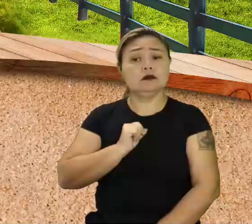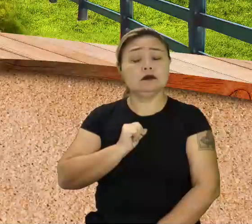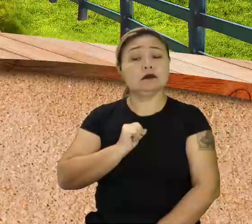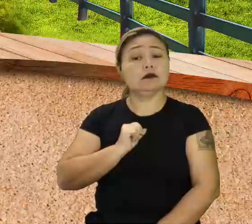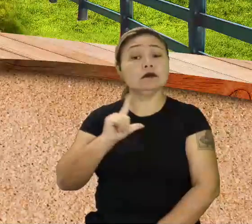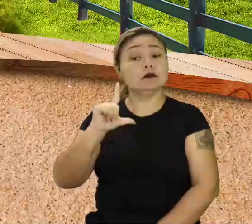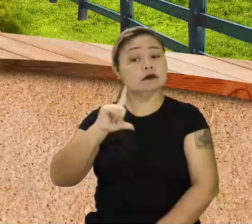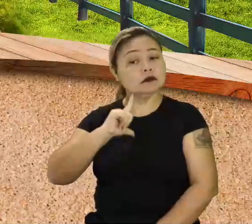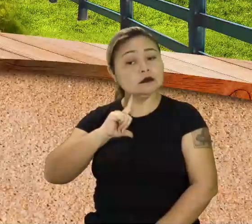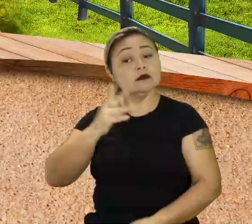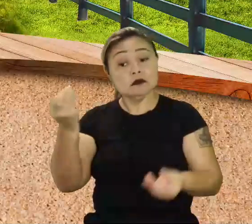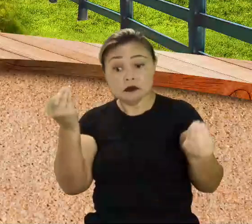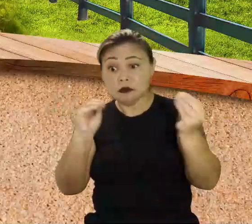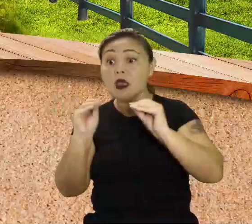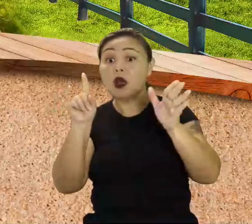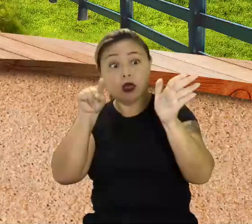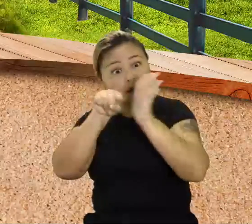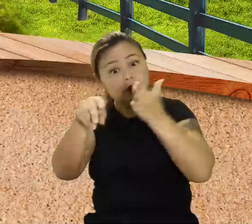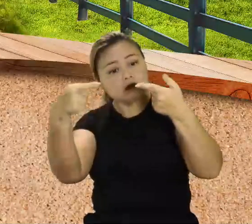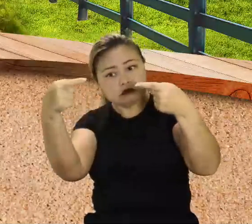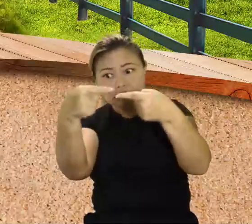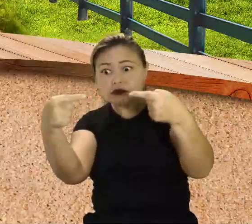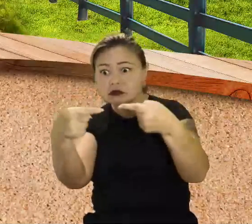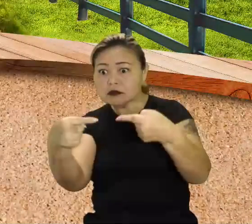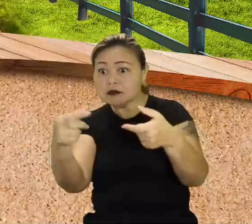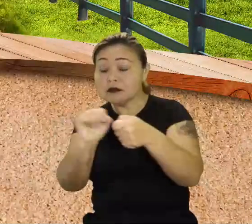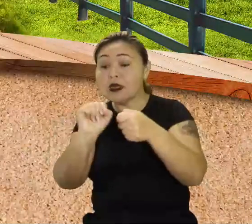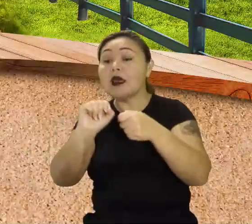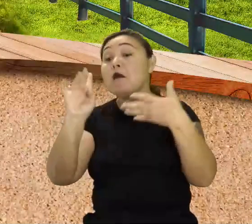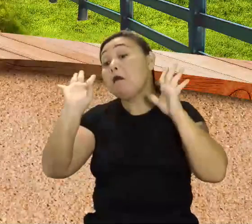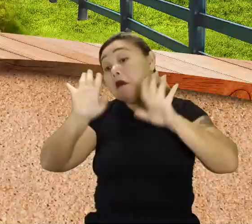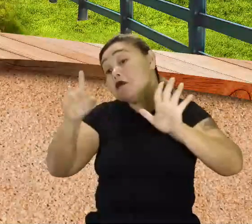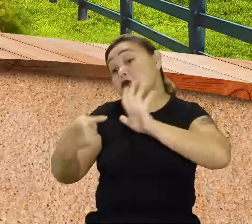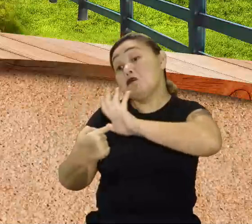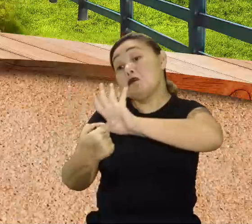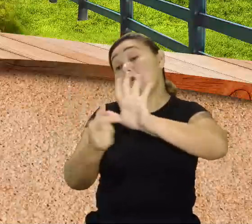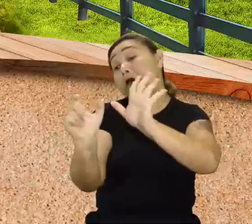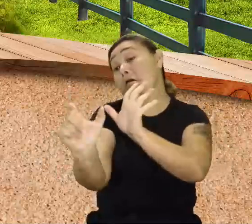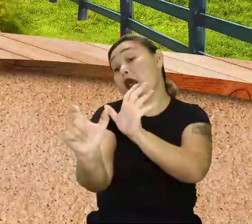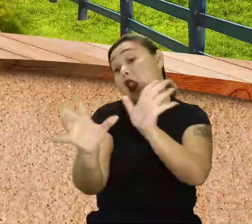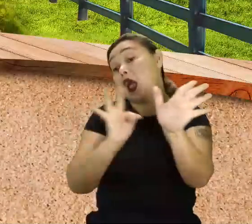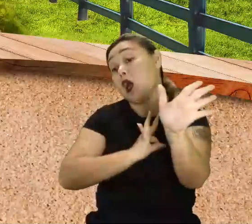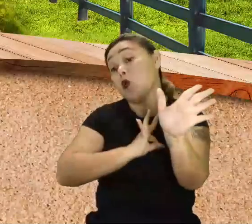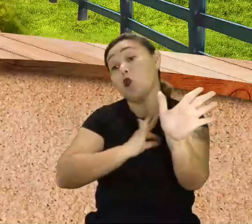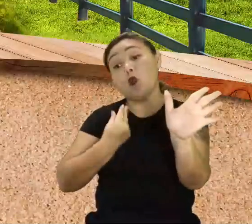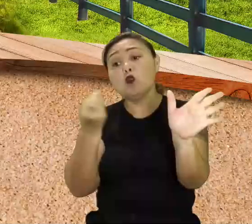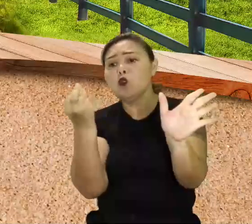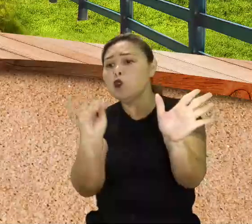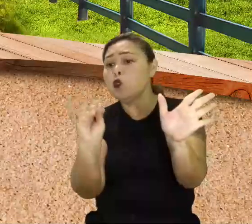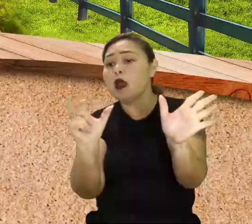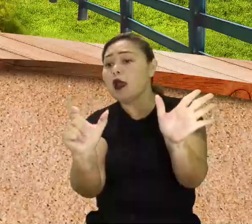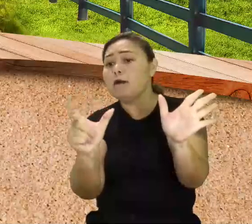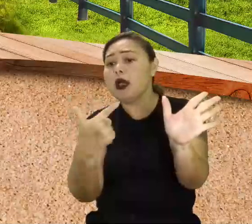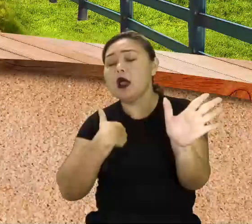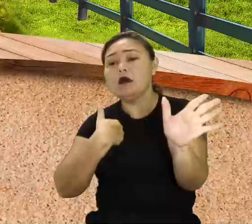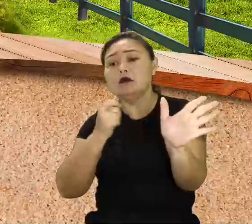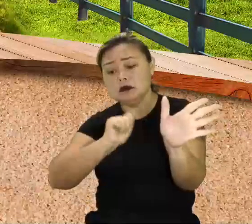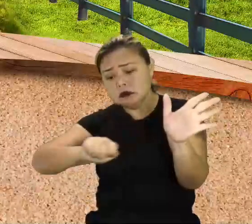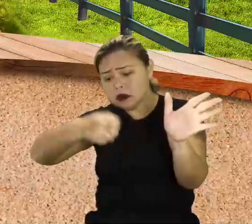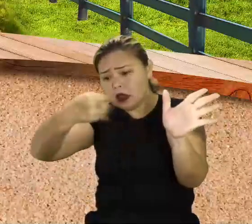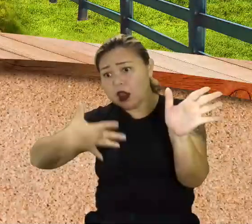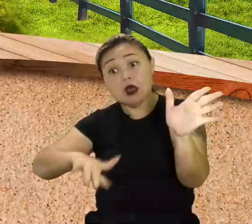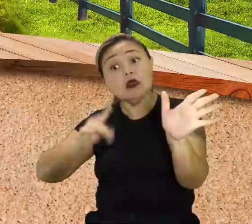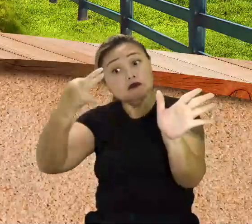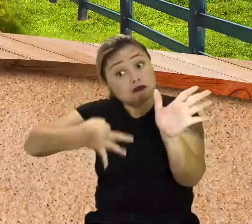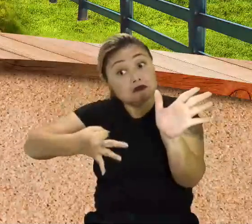Tem que contemplar o que foi perguntado. Pode ser que eu apresente aqui uma palavra técnica. Que você não colocou a palavra técnica. Você descreveu. Então